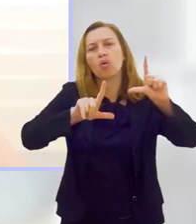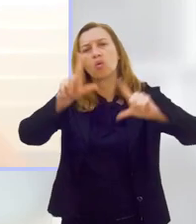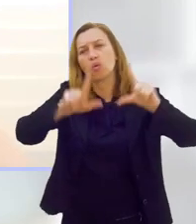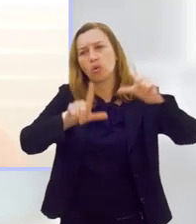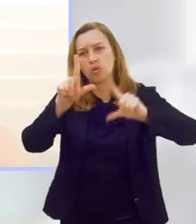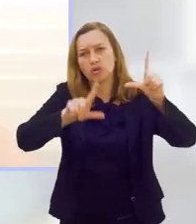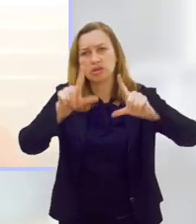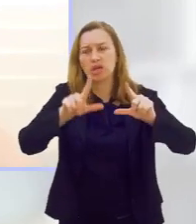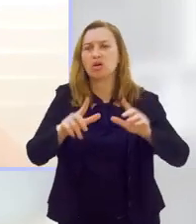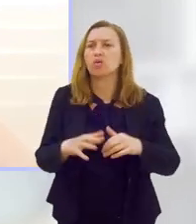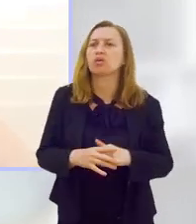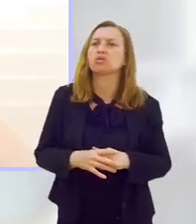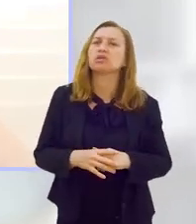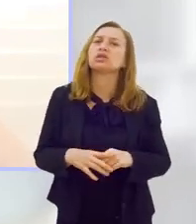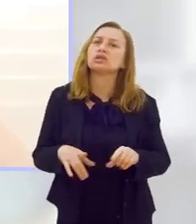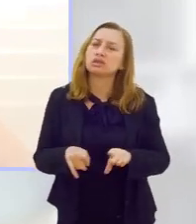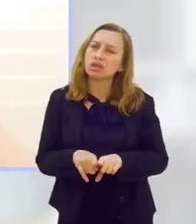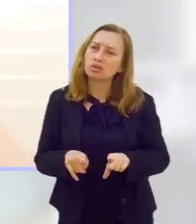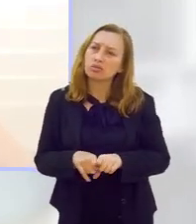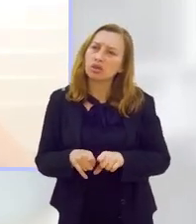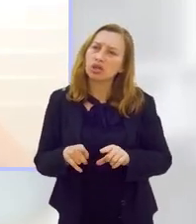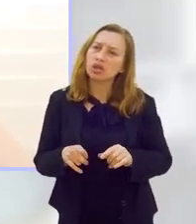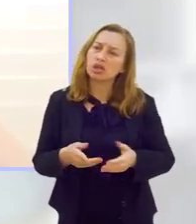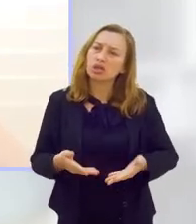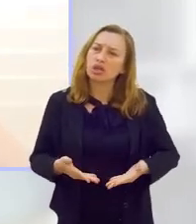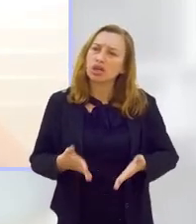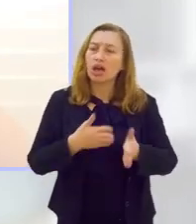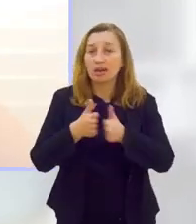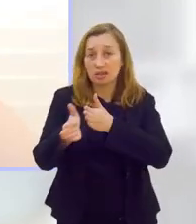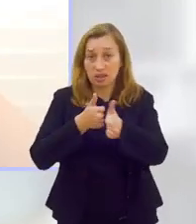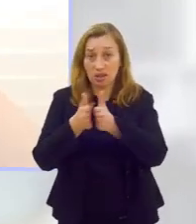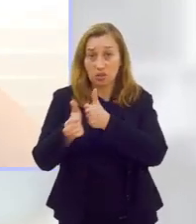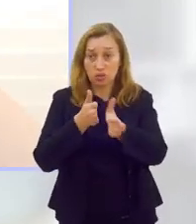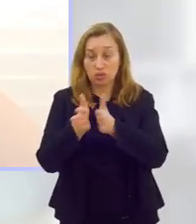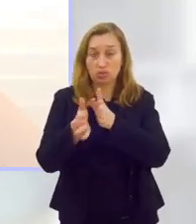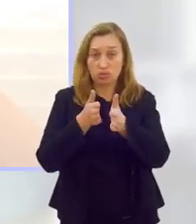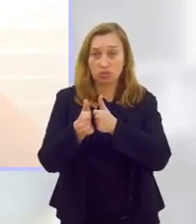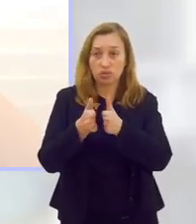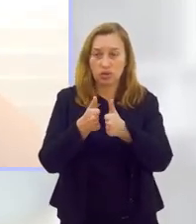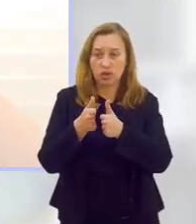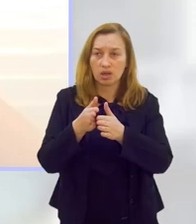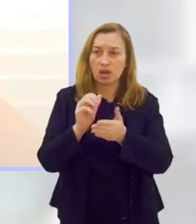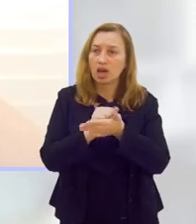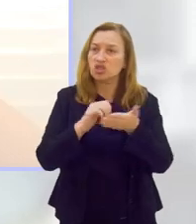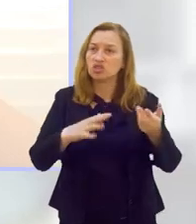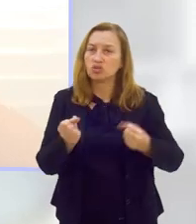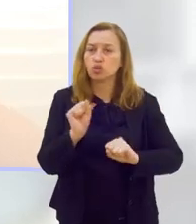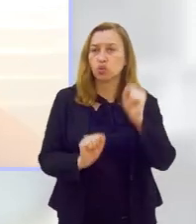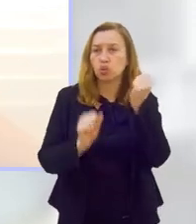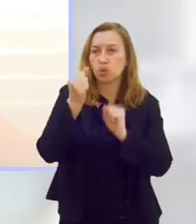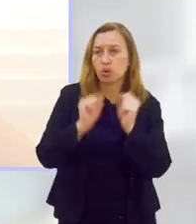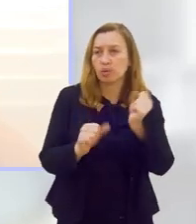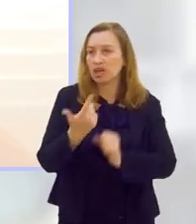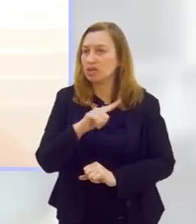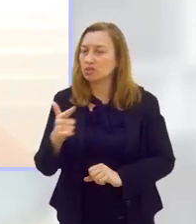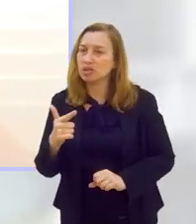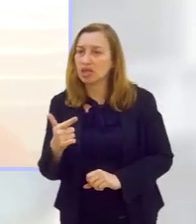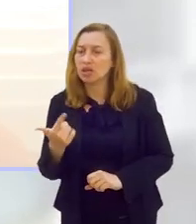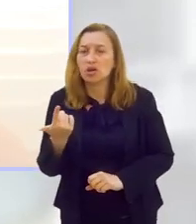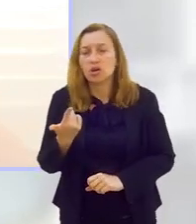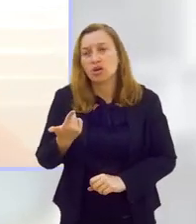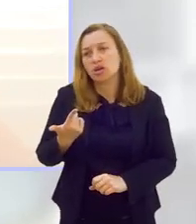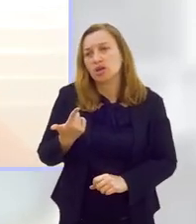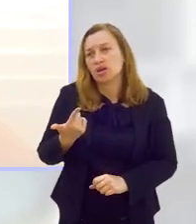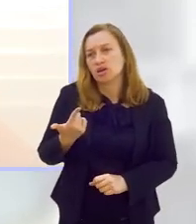na televisão, também fornecer o acesso à atividade física para quem não tem